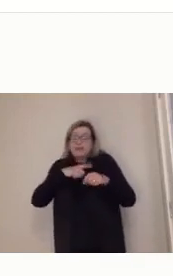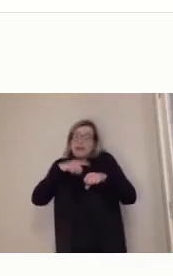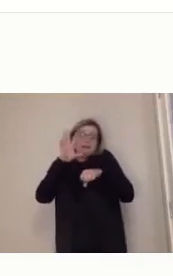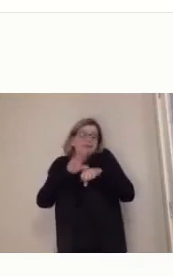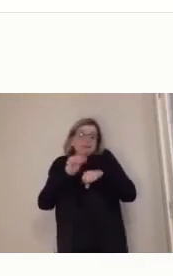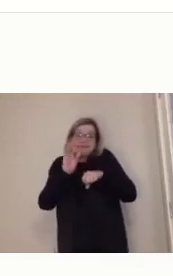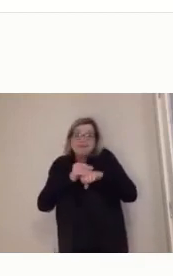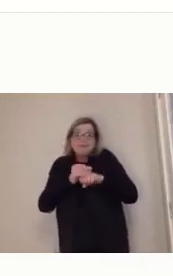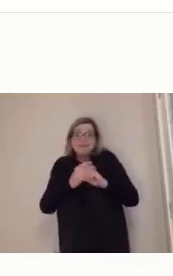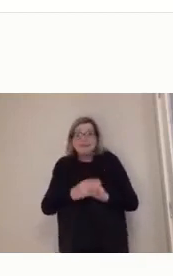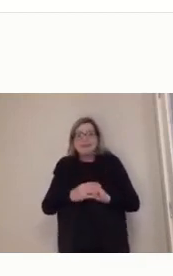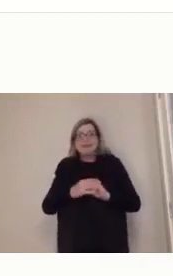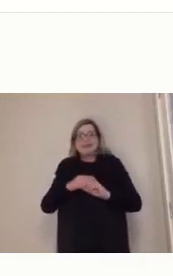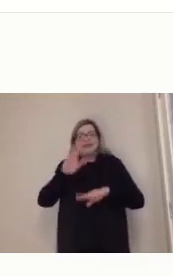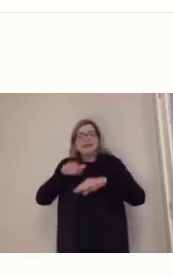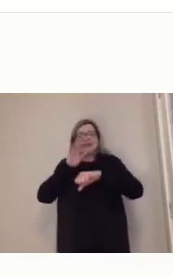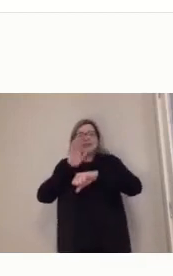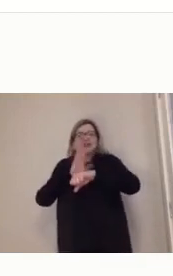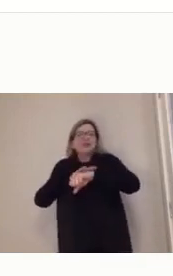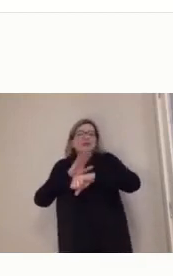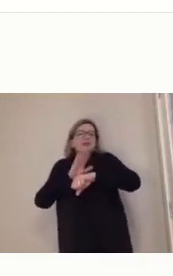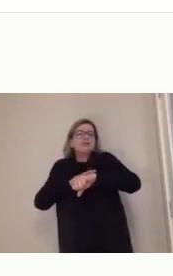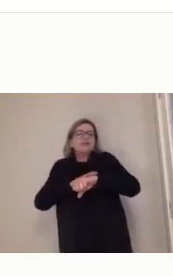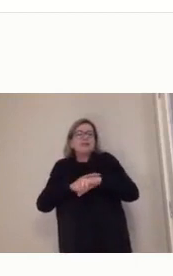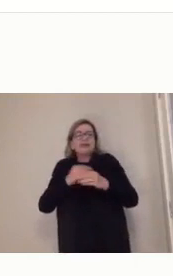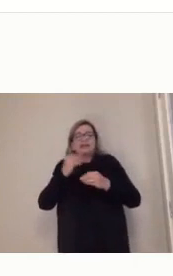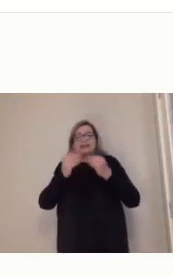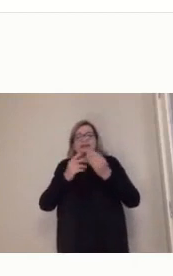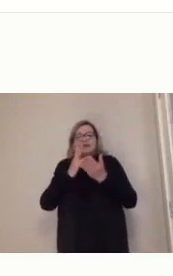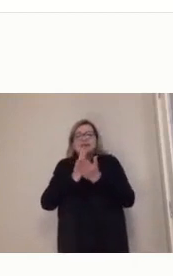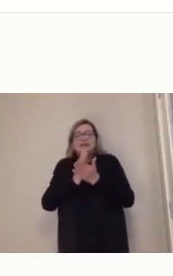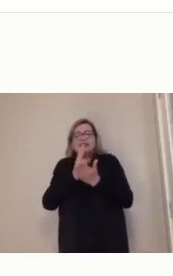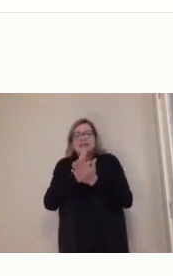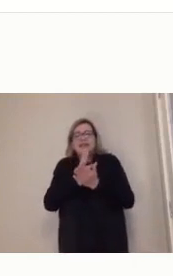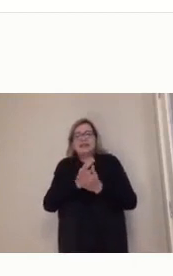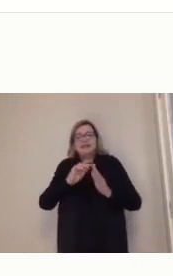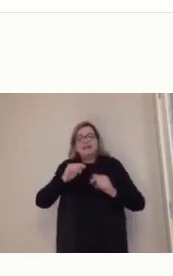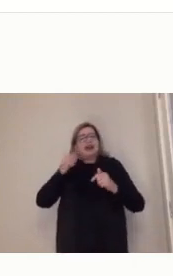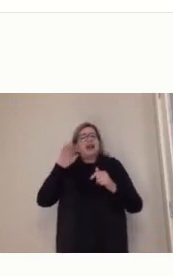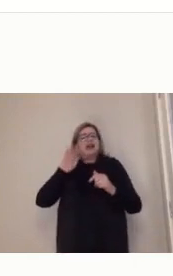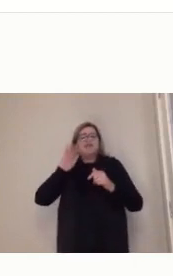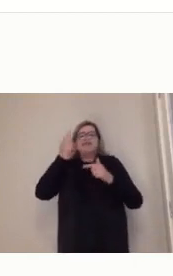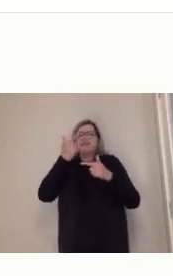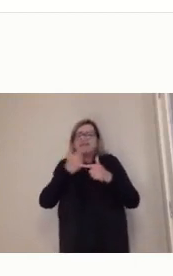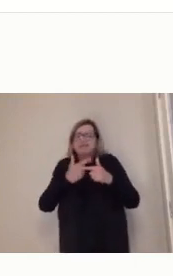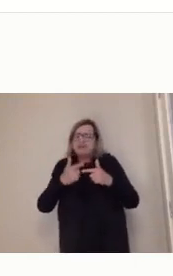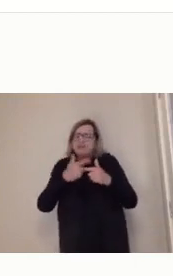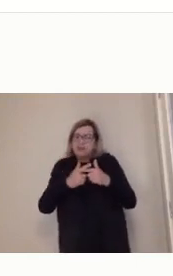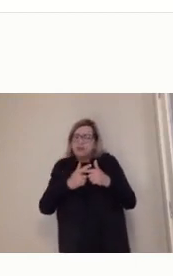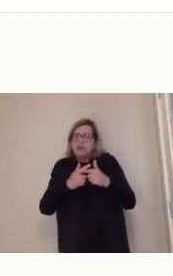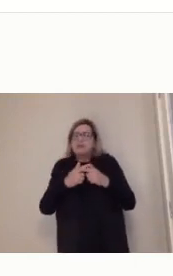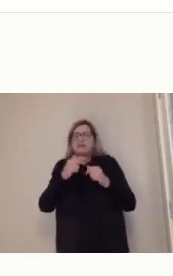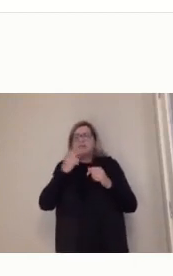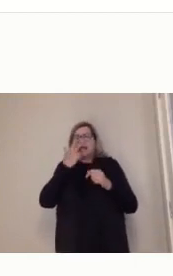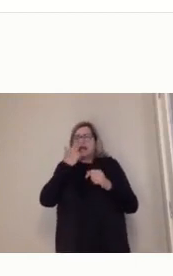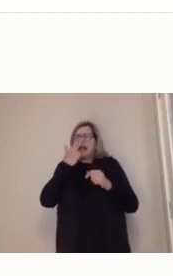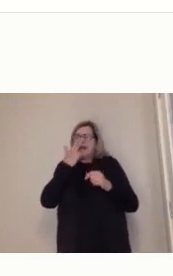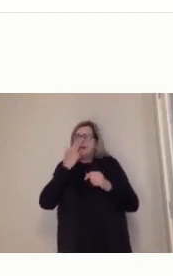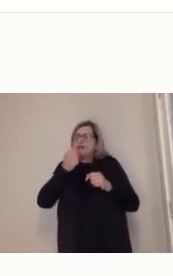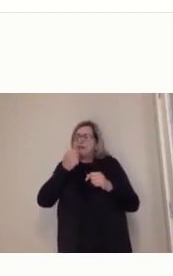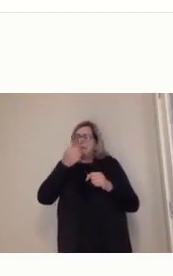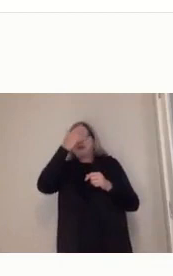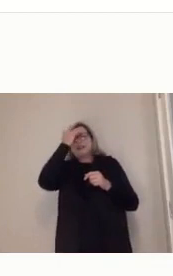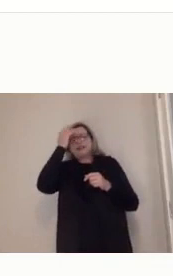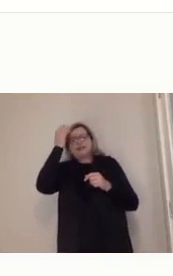uma questão, assim, de poucos. E por isso que a gente fala que tem que lutar por políticas públicas que permitam que pessoas... Quais pessoas